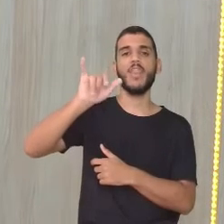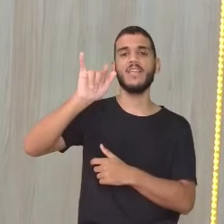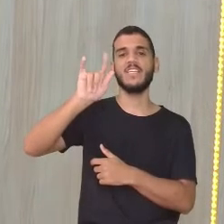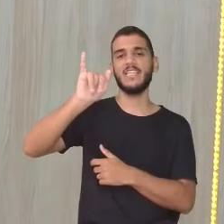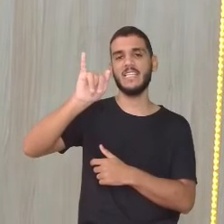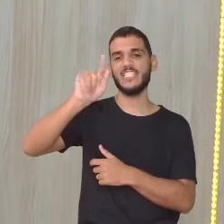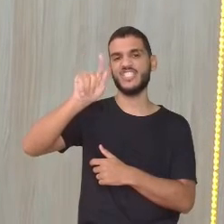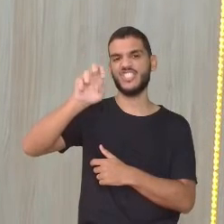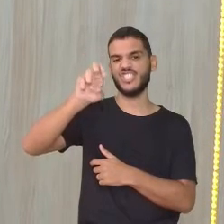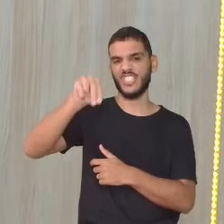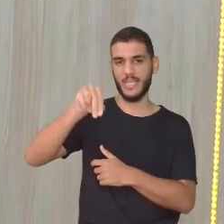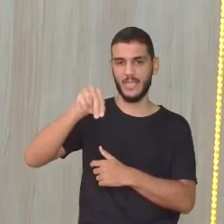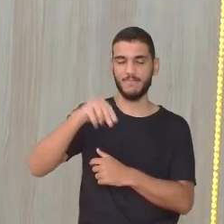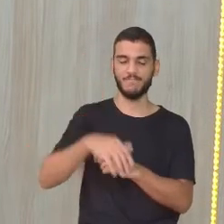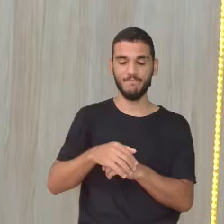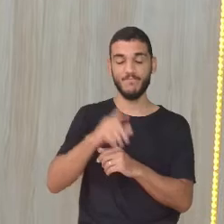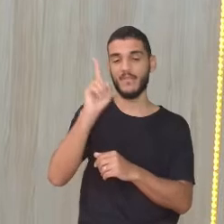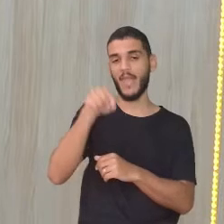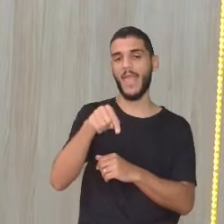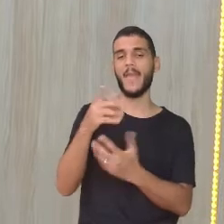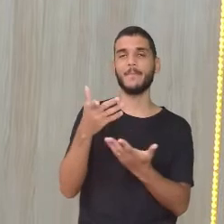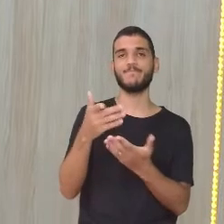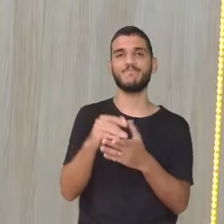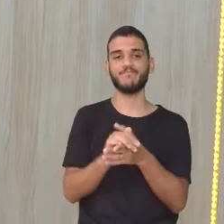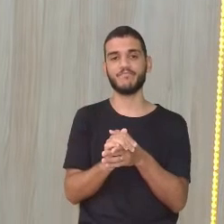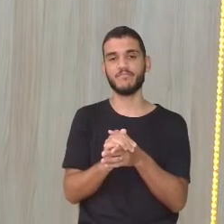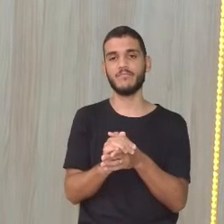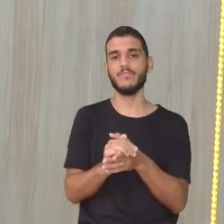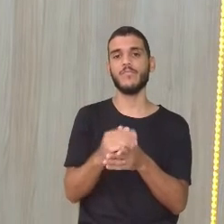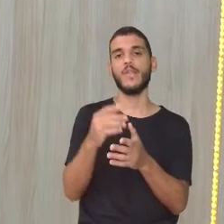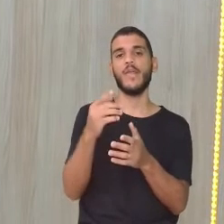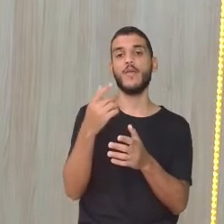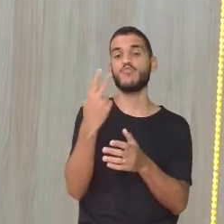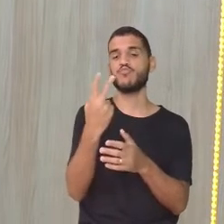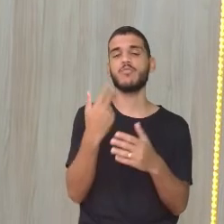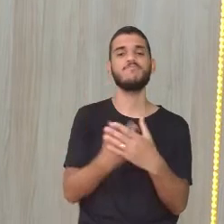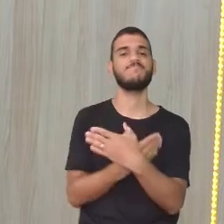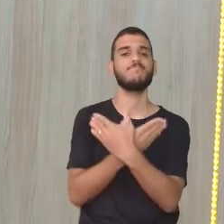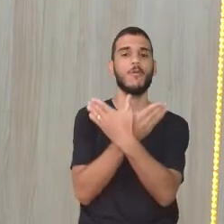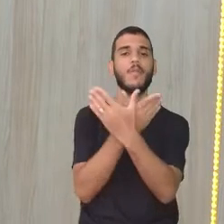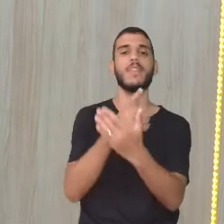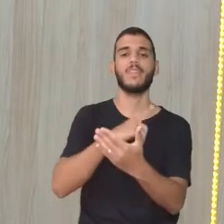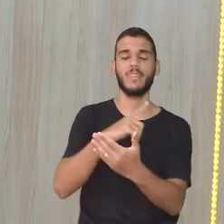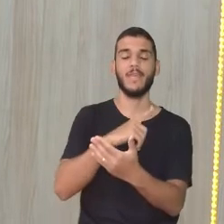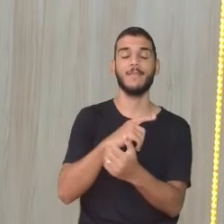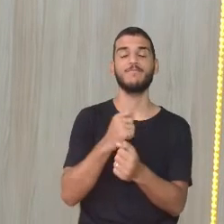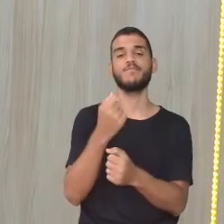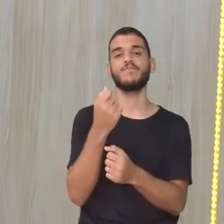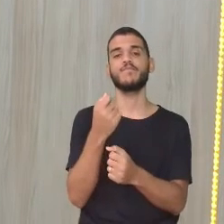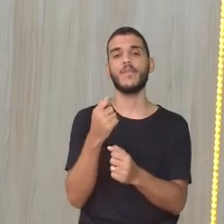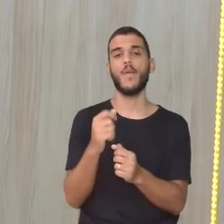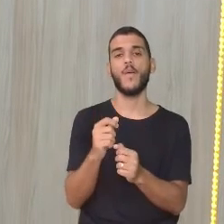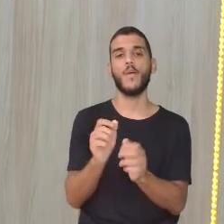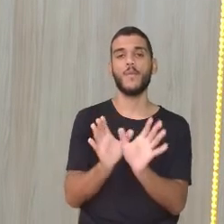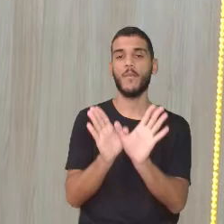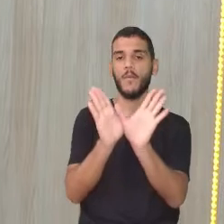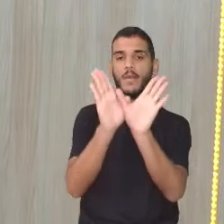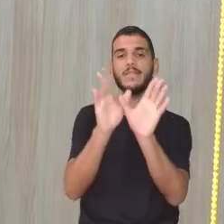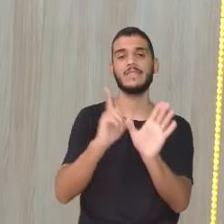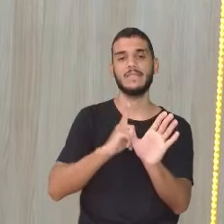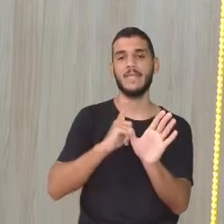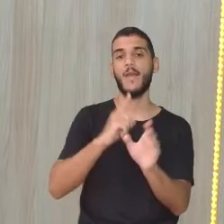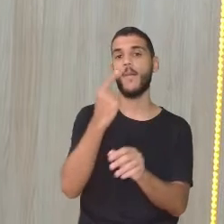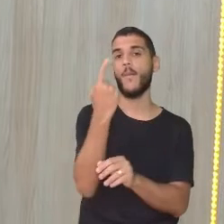de uma variedade diferente. Uma era marronzinha, a outra era branca. E aí, gente,